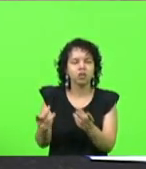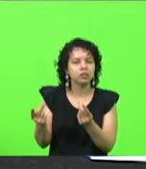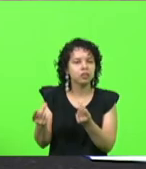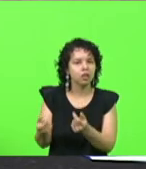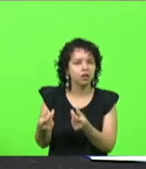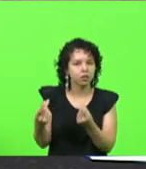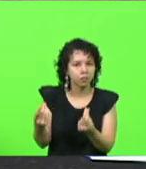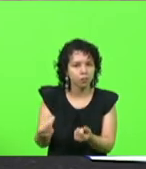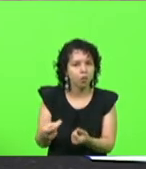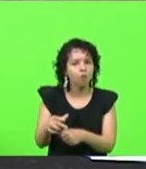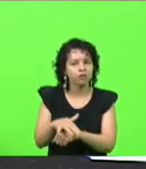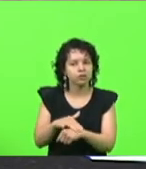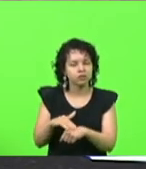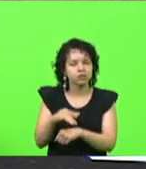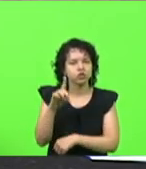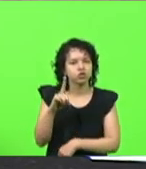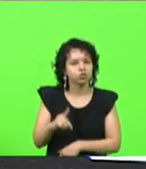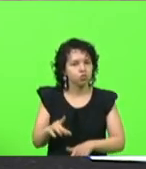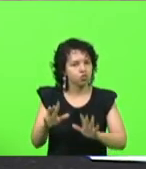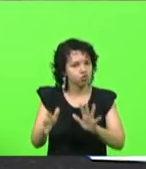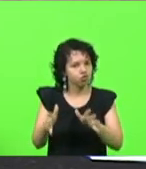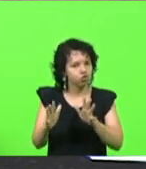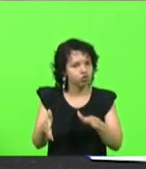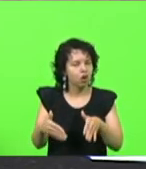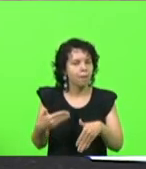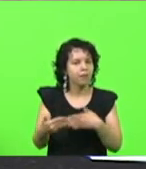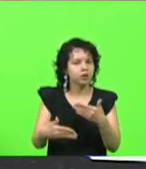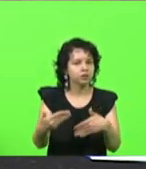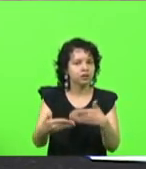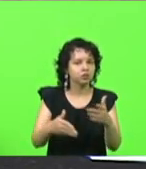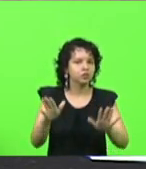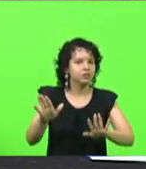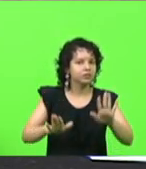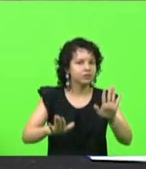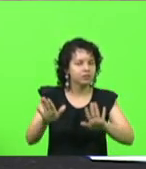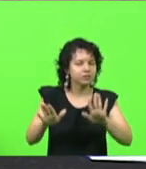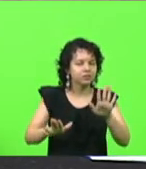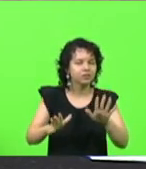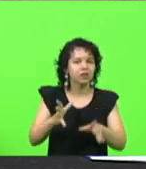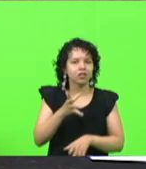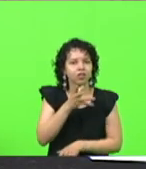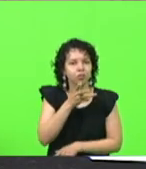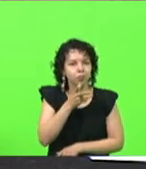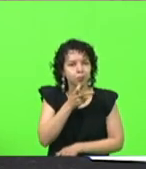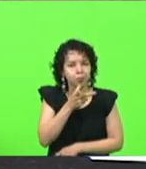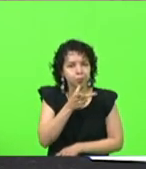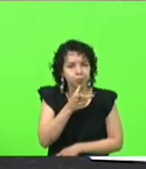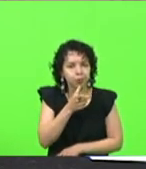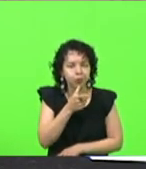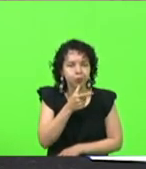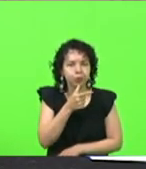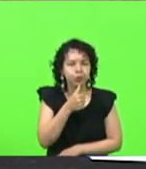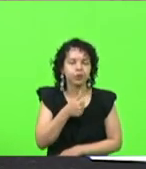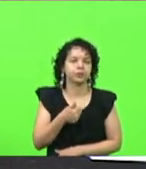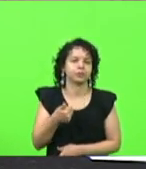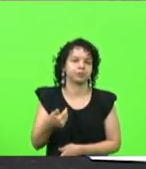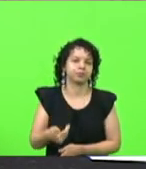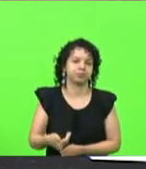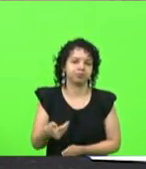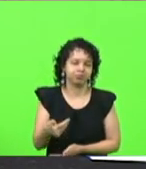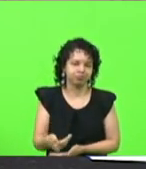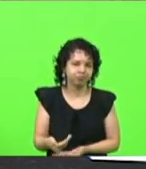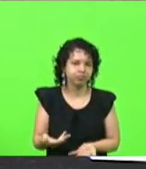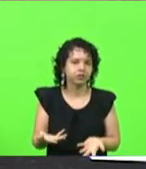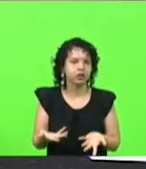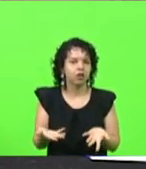o processo de licitação está muito, mas muito moroso, e eu faço aqui um apelo ao deputado